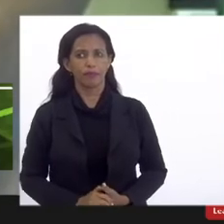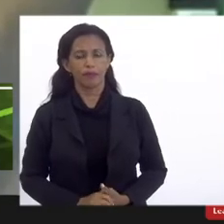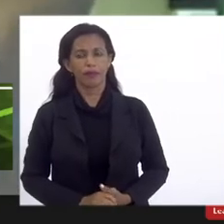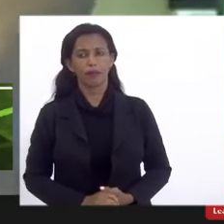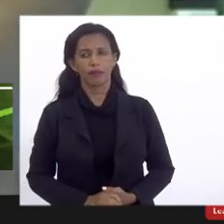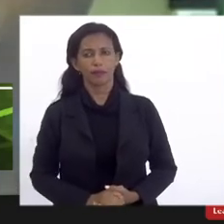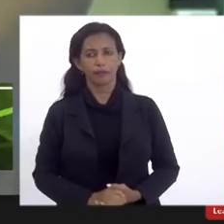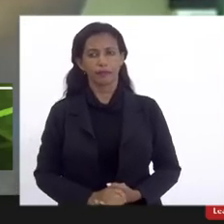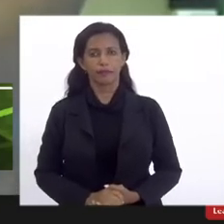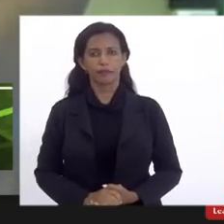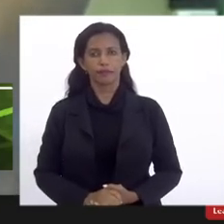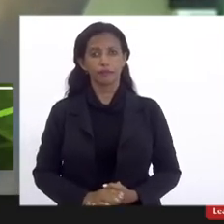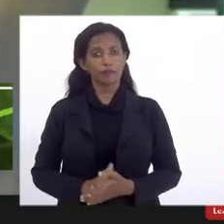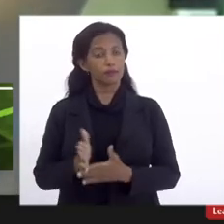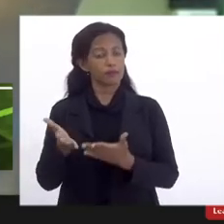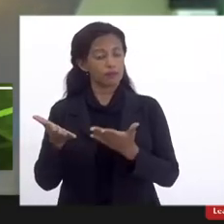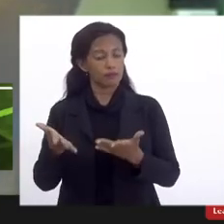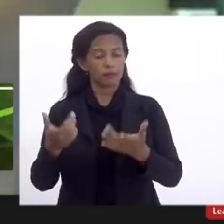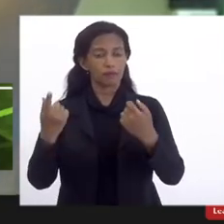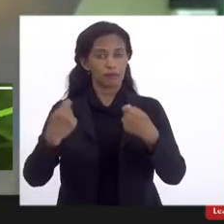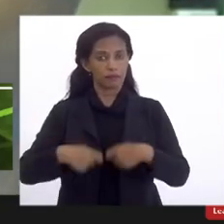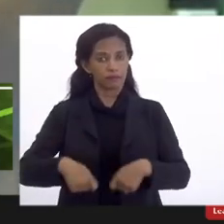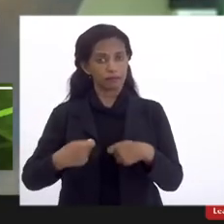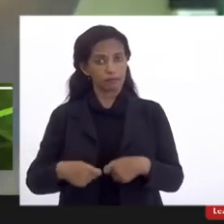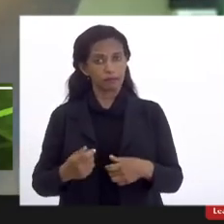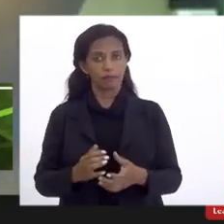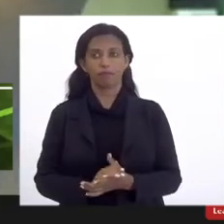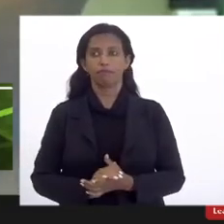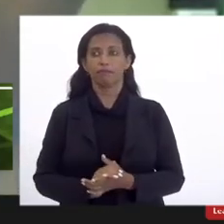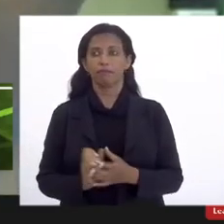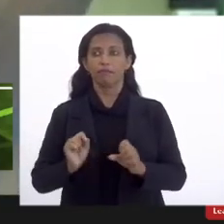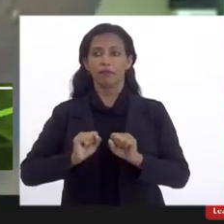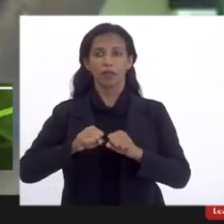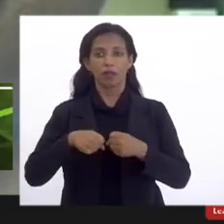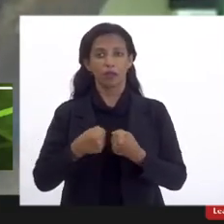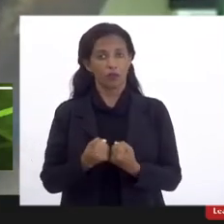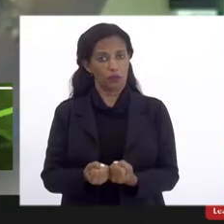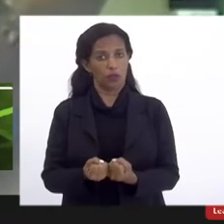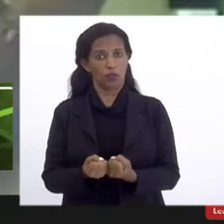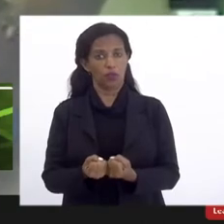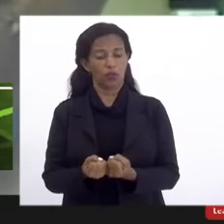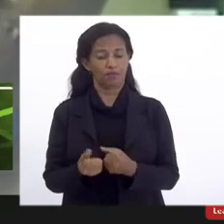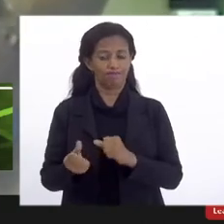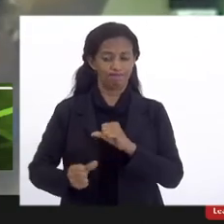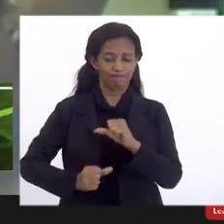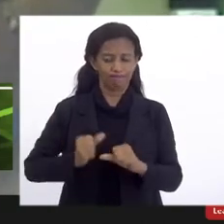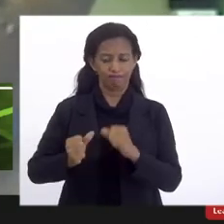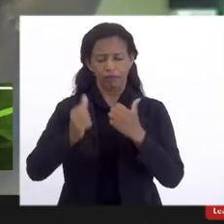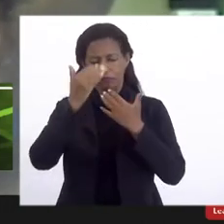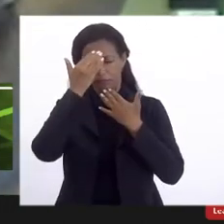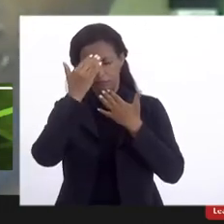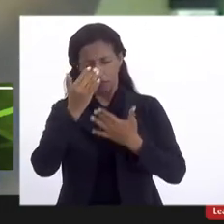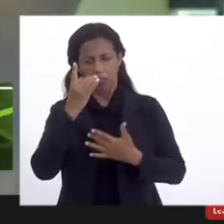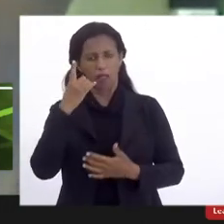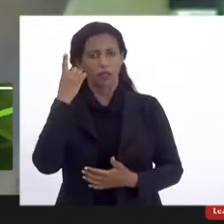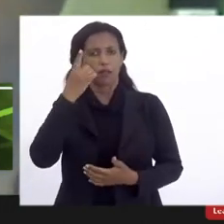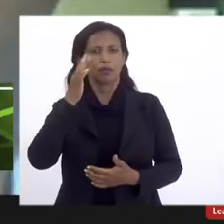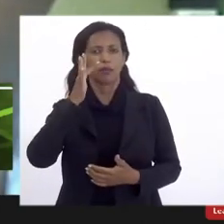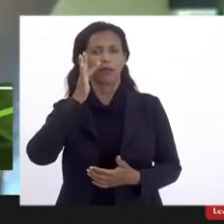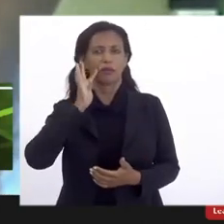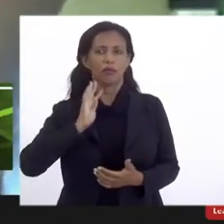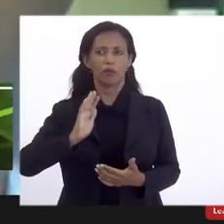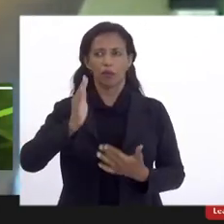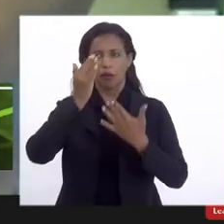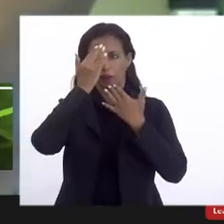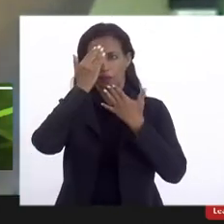E isso precisa e precisa ser fortemente utilizado. Obrigado, deputado Flávio, obrigado,